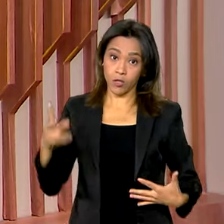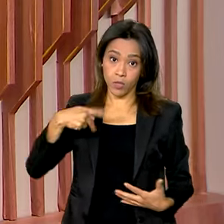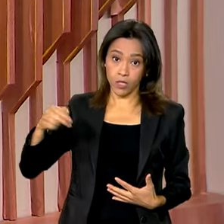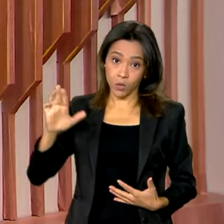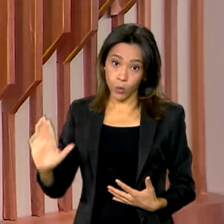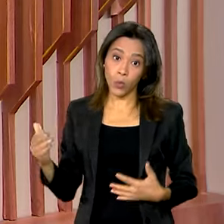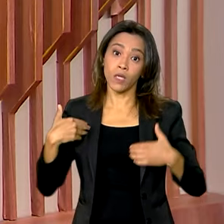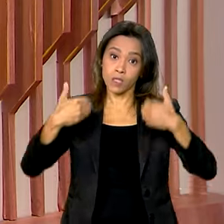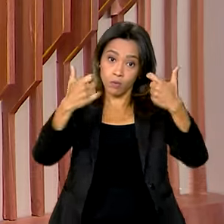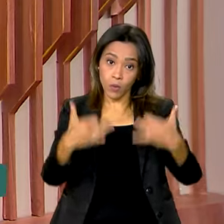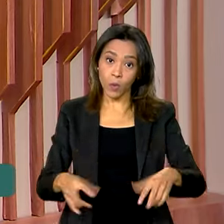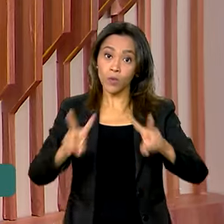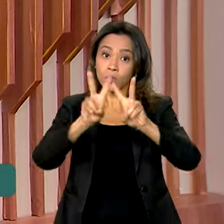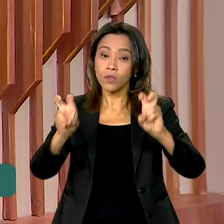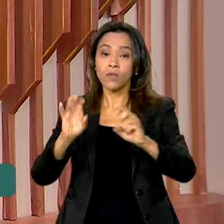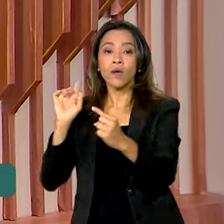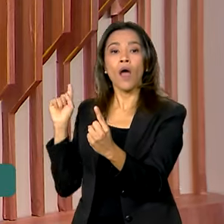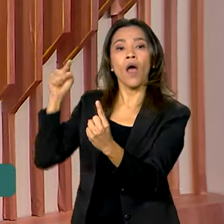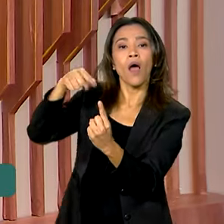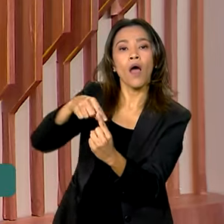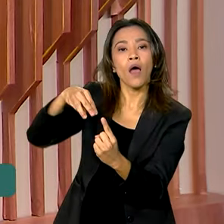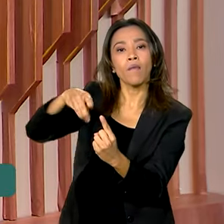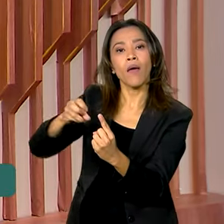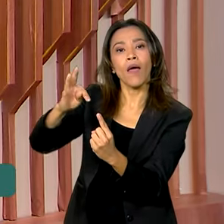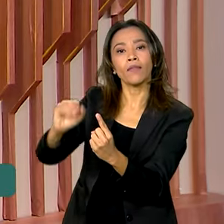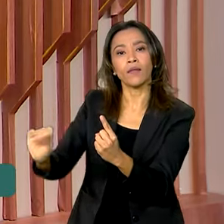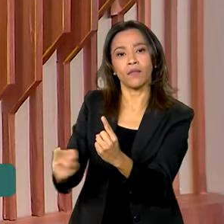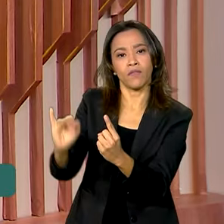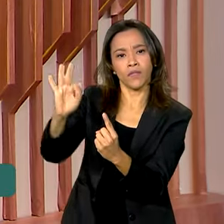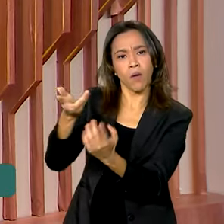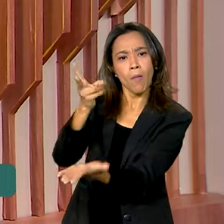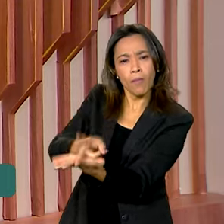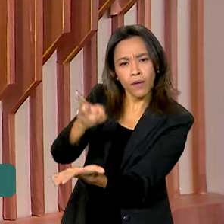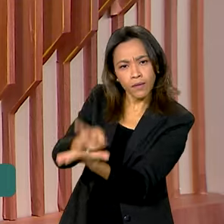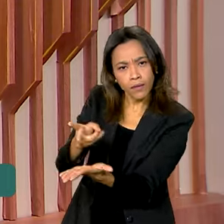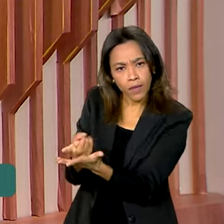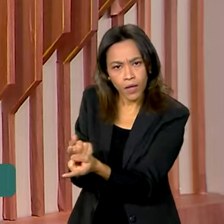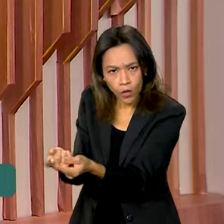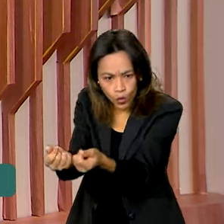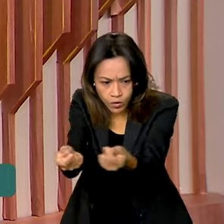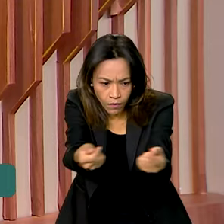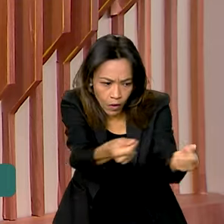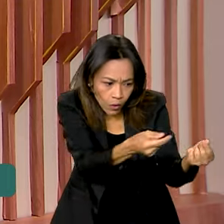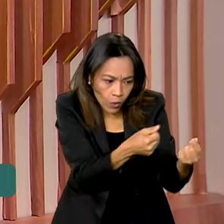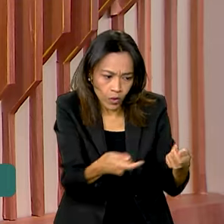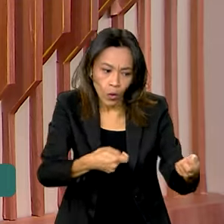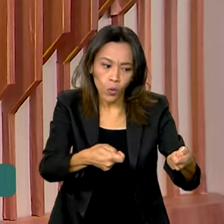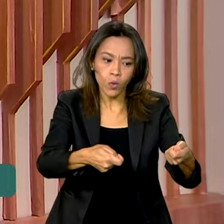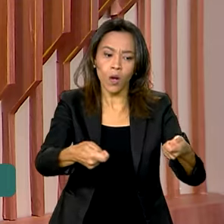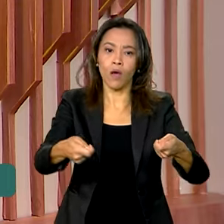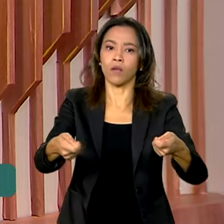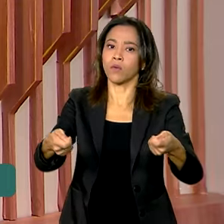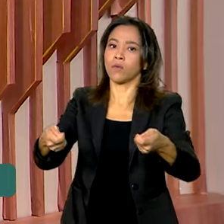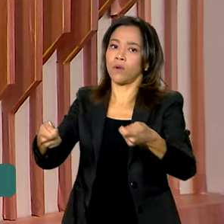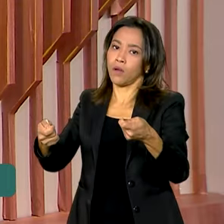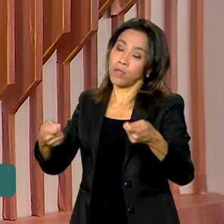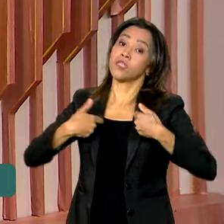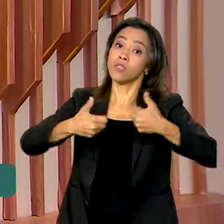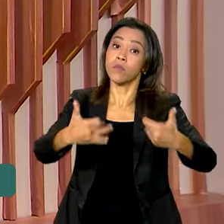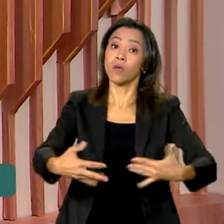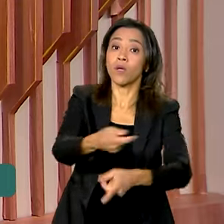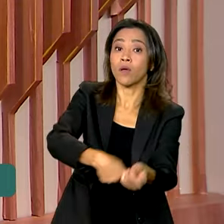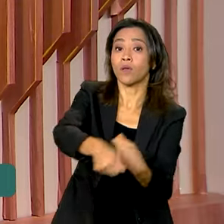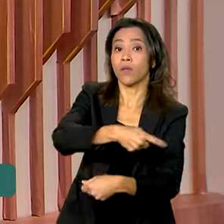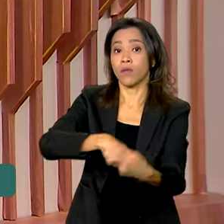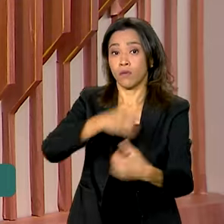mudança na meta de inflação. Ele se comprometeu a manter os preços sob controle e lembrou que a situação da economia brasileira